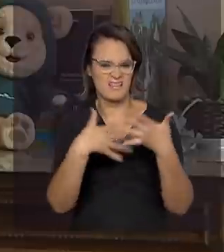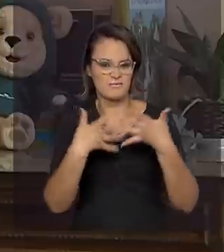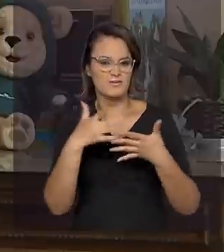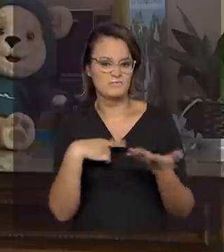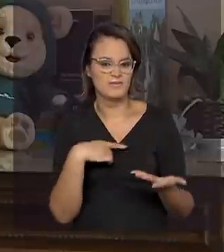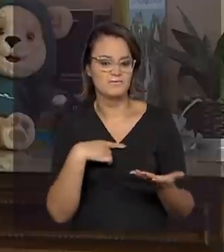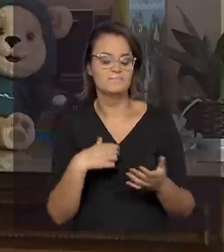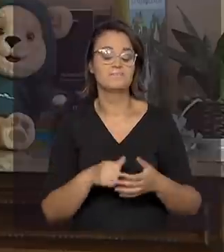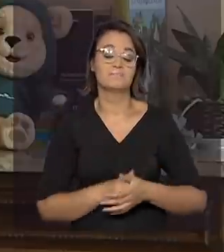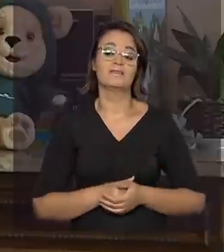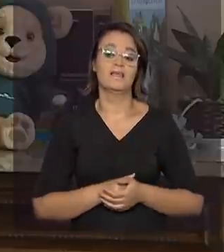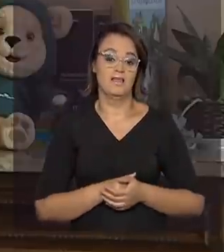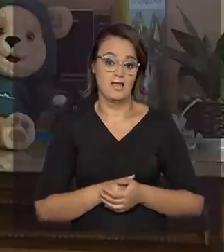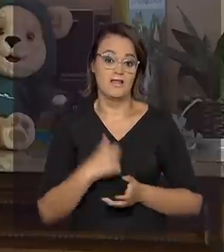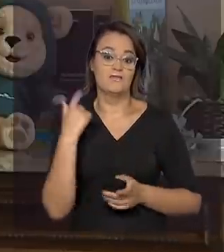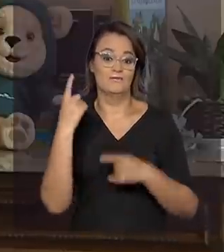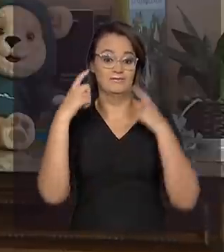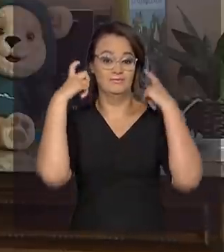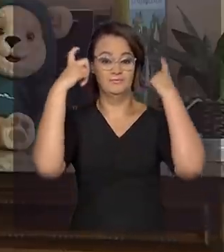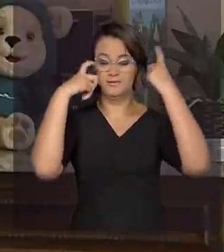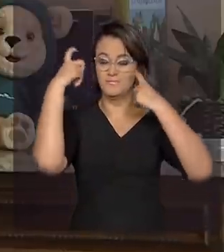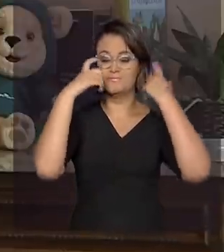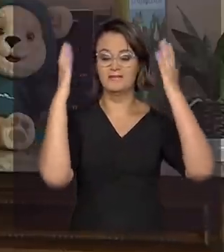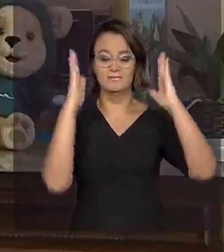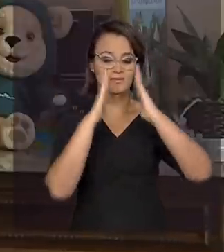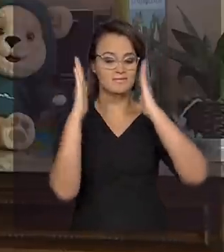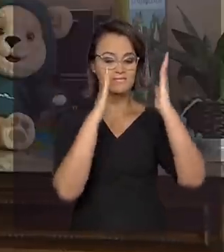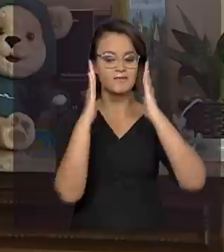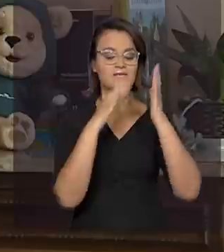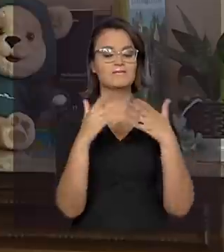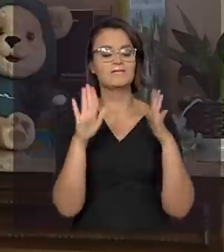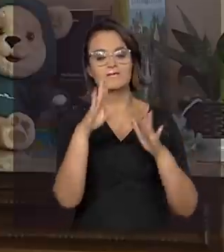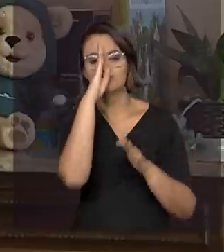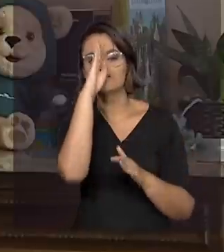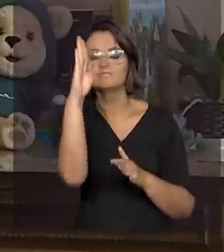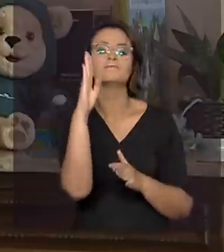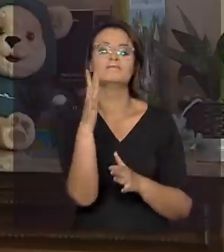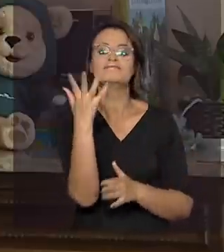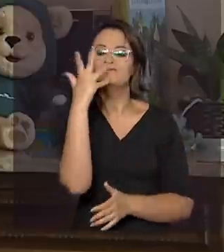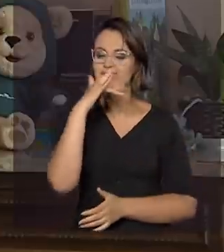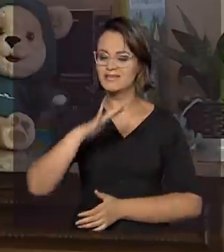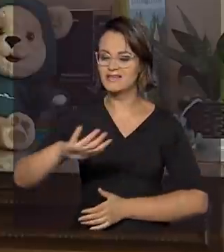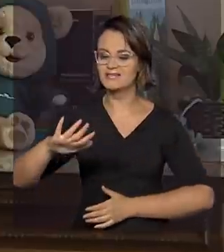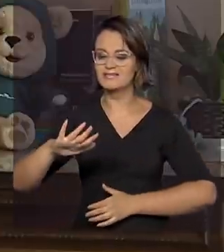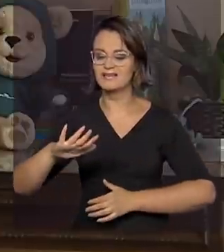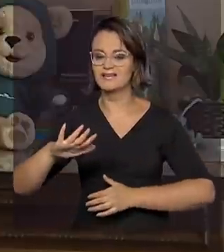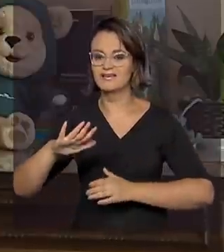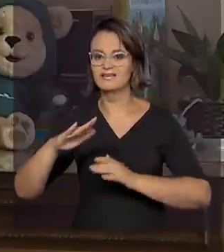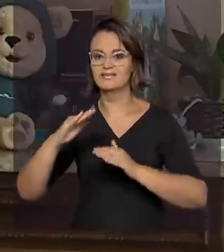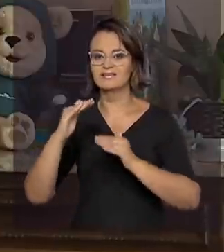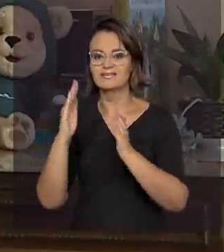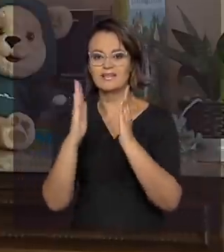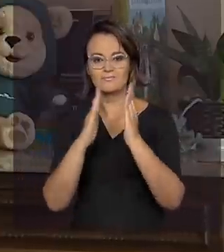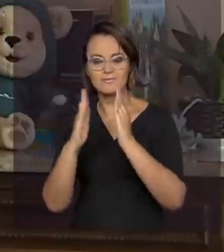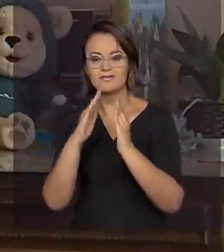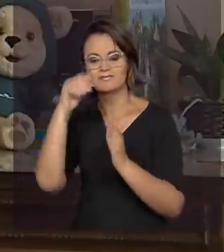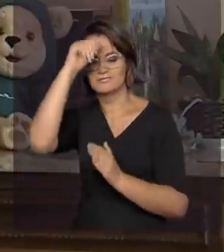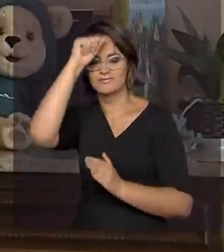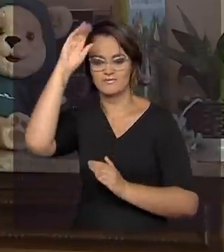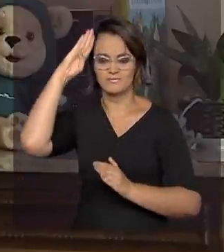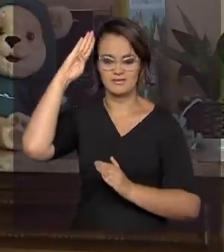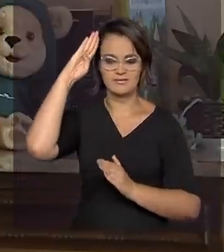Nós estamos muito preocupados com este período, sobretudo com aquelas crianças que estão no ciclo de alfabetização.